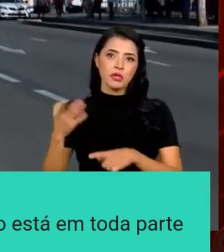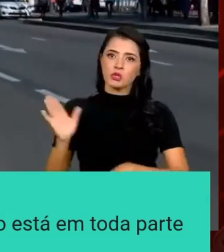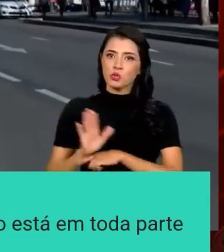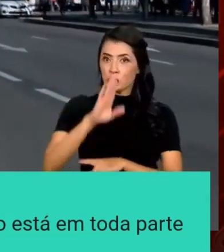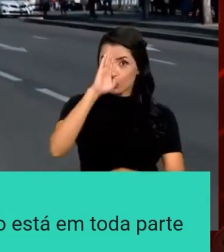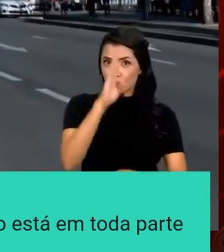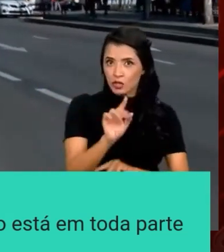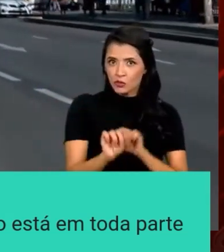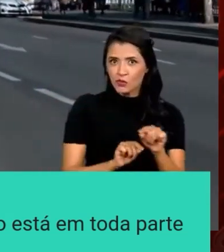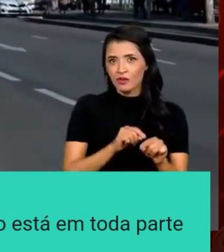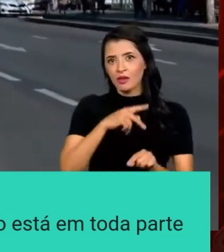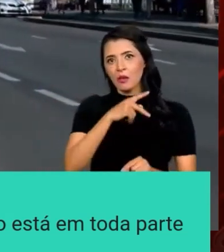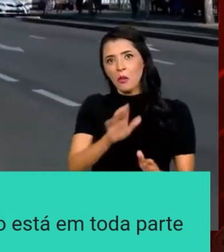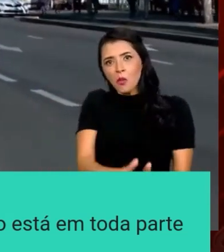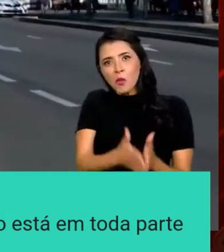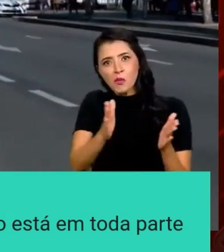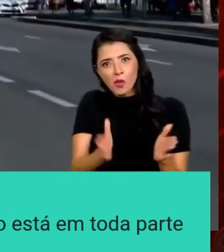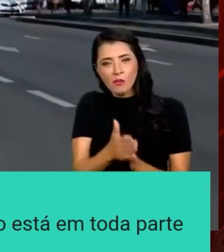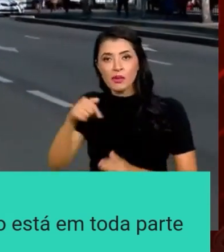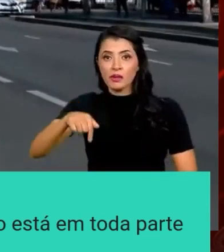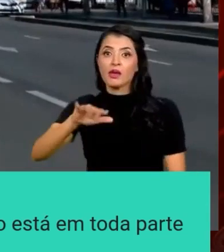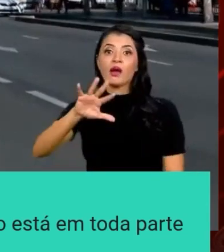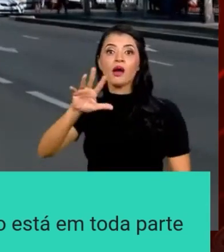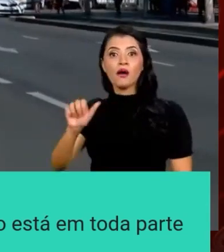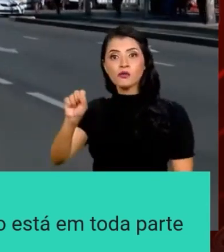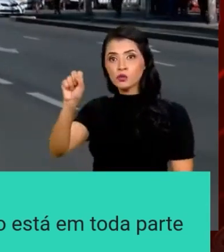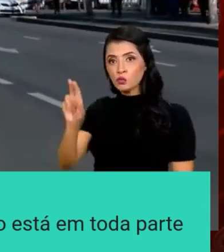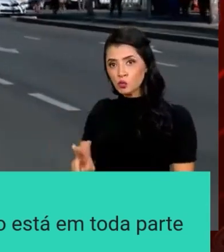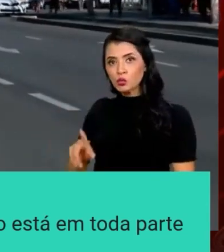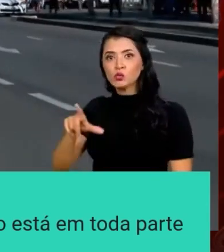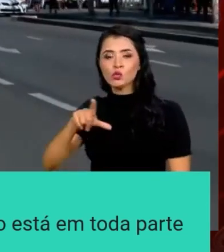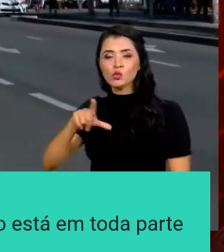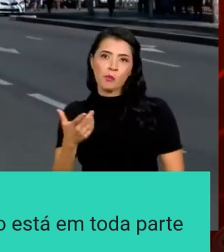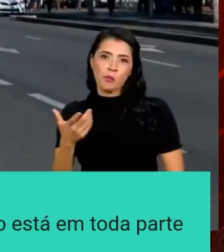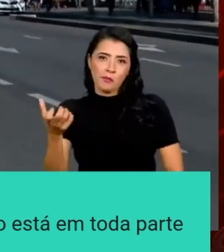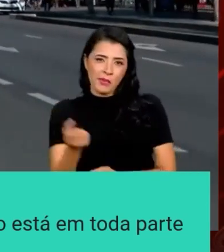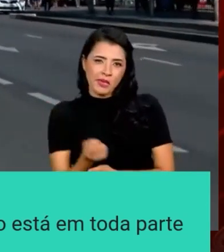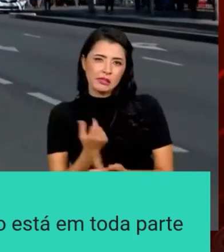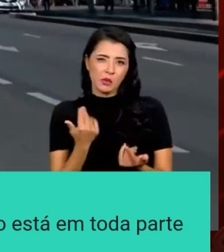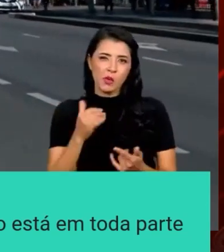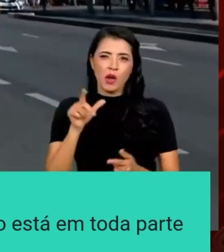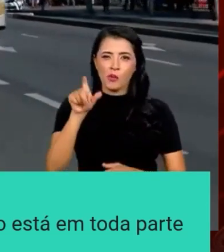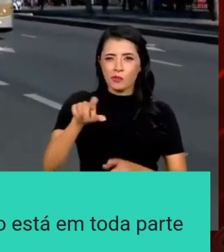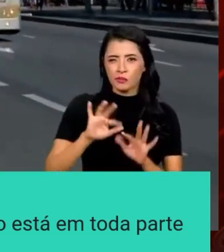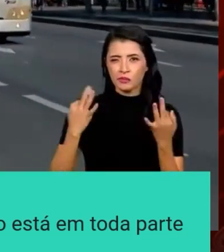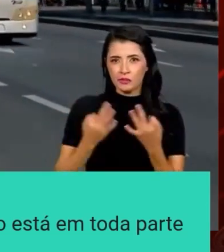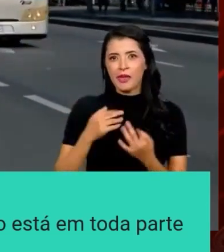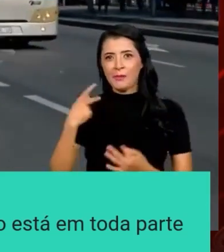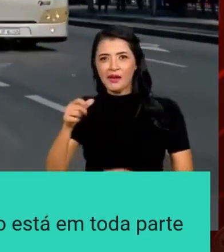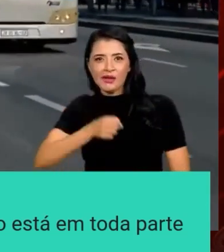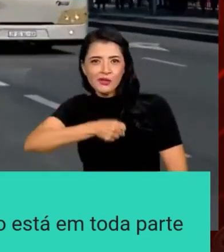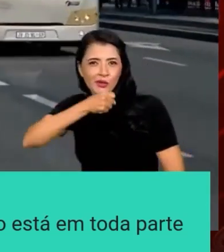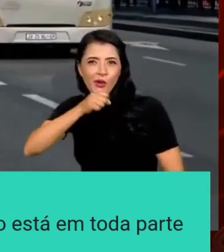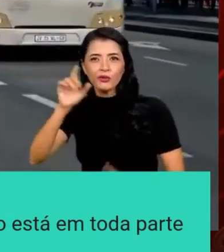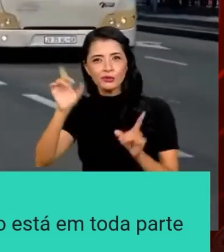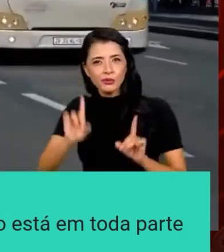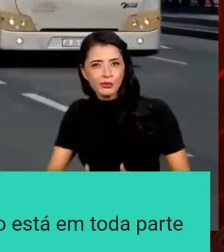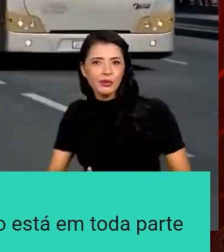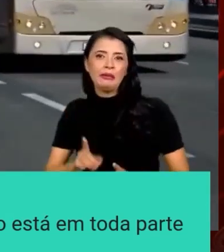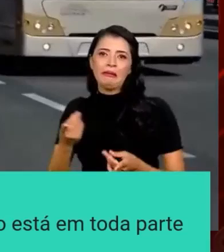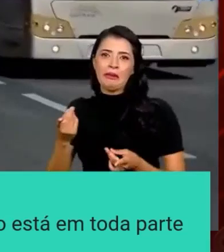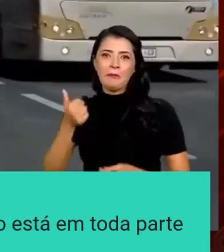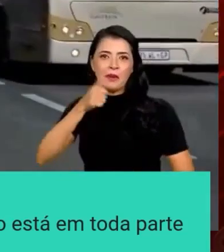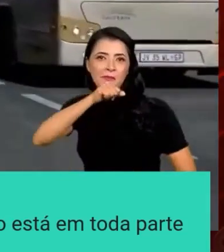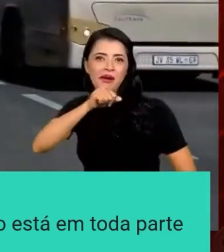diretamente os seus pobres. Aqui na África do Sul, é uma pensão, tipo um Bolsa Família, para idosos, deficientes físicos, mães